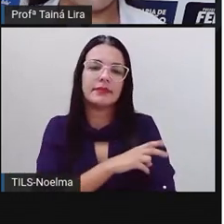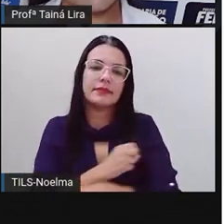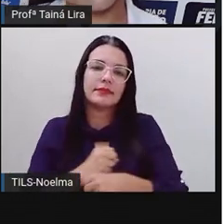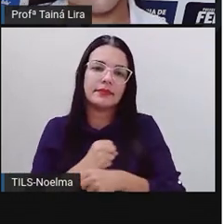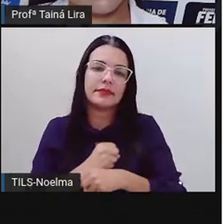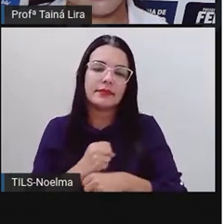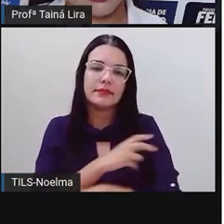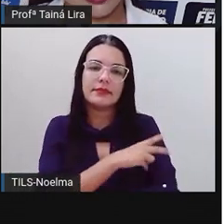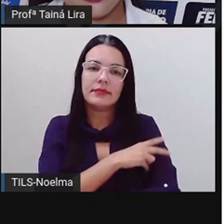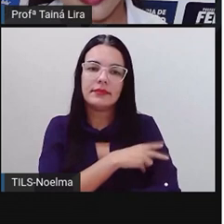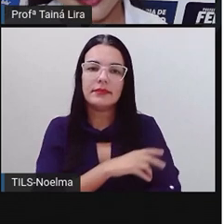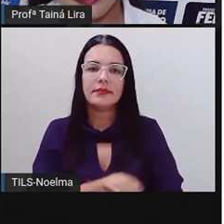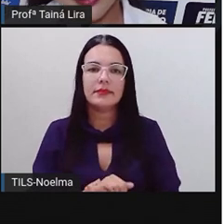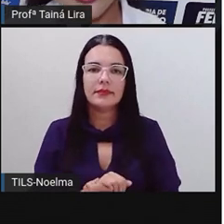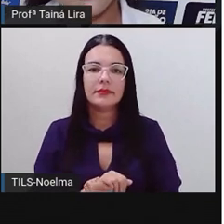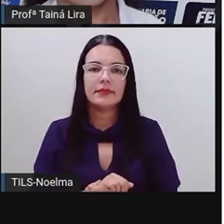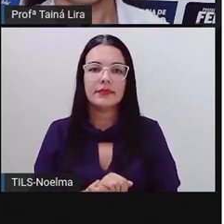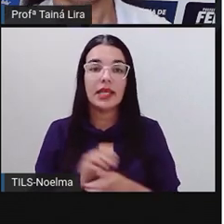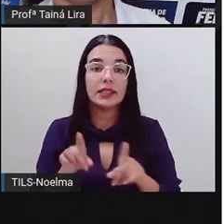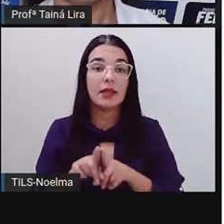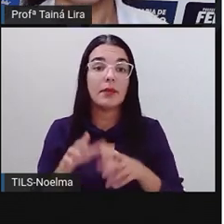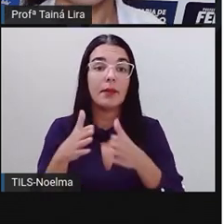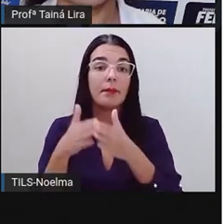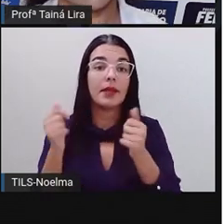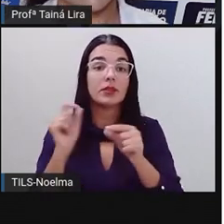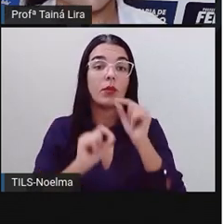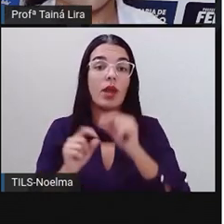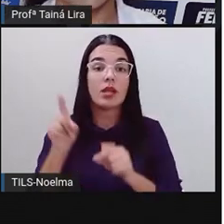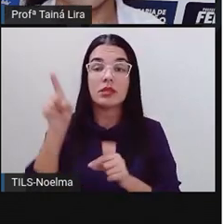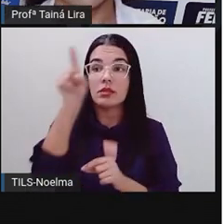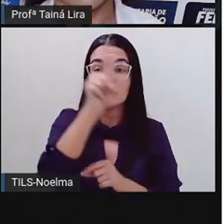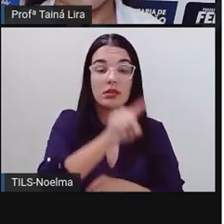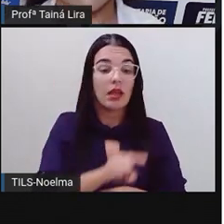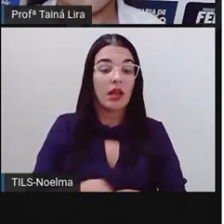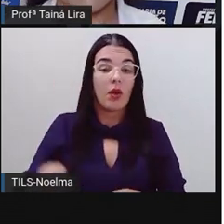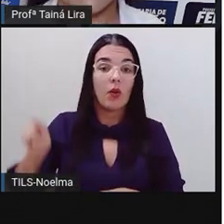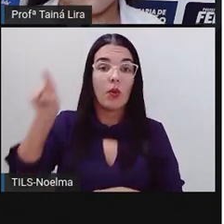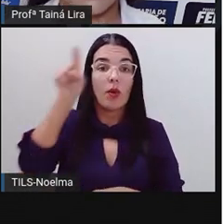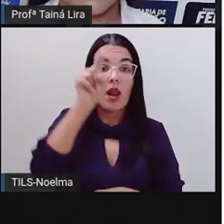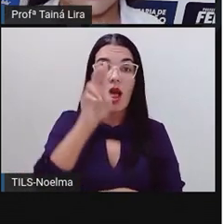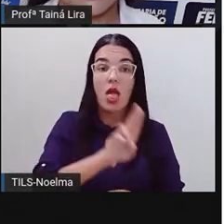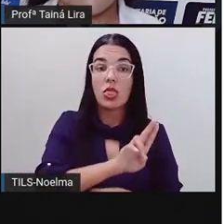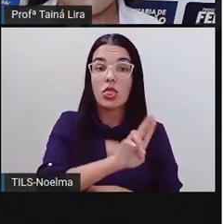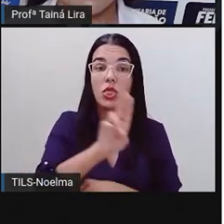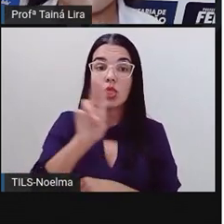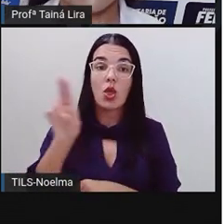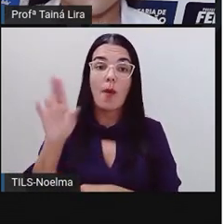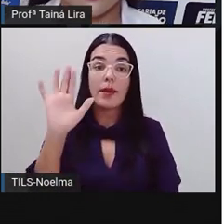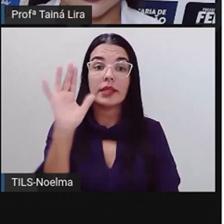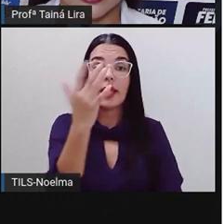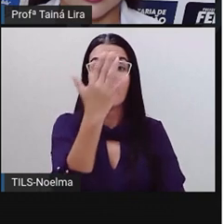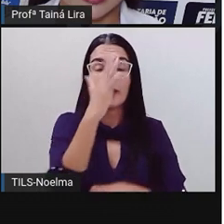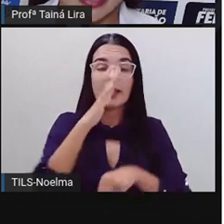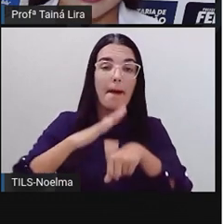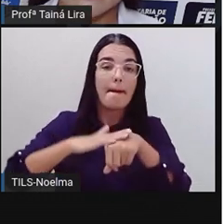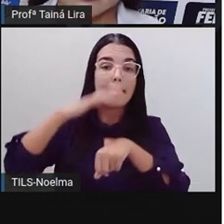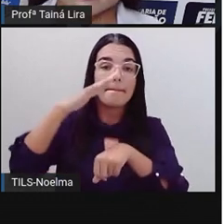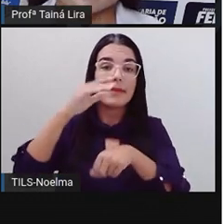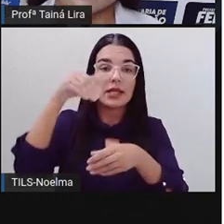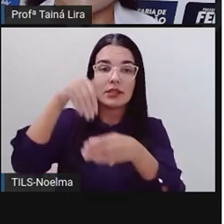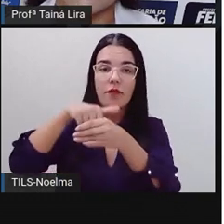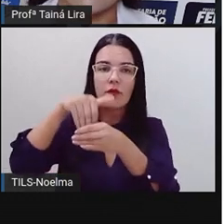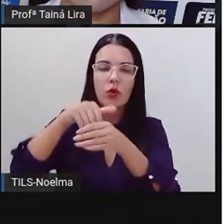O é que ele pede também para a gente fazer, para circular o nome da planta que teve mais voltos, tá?